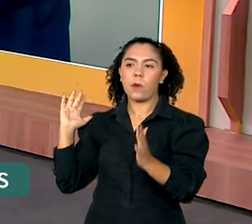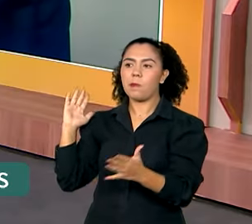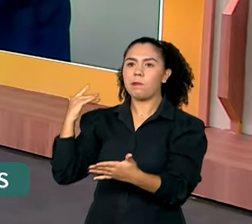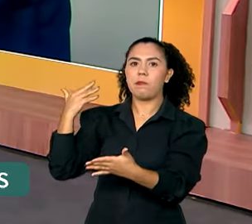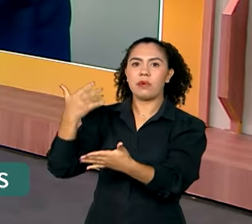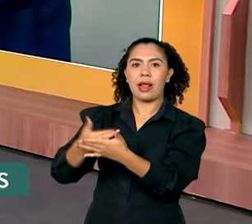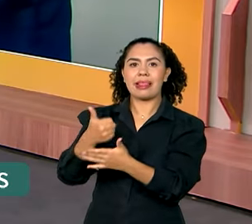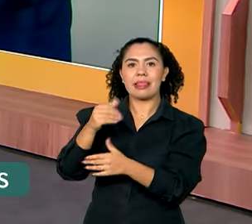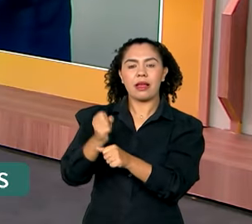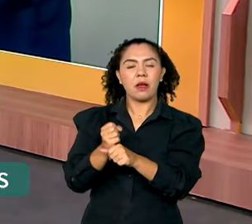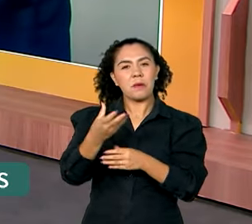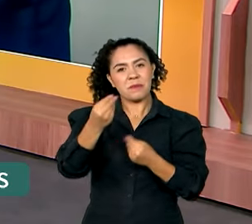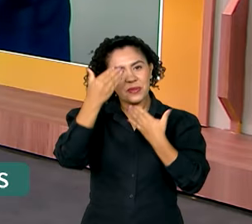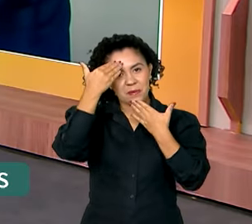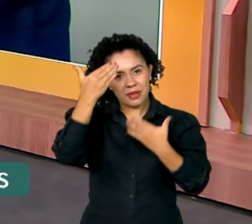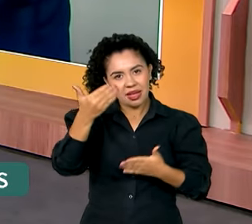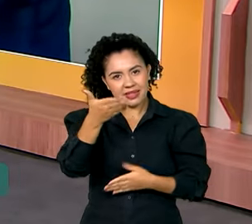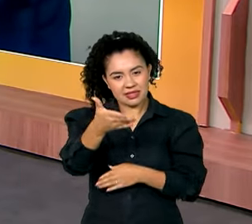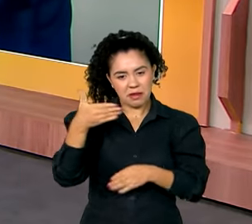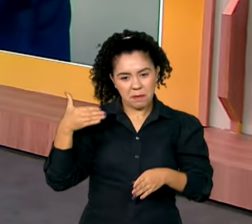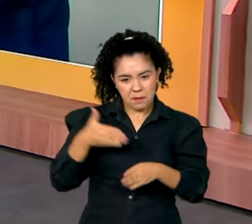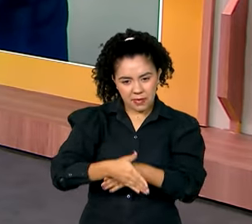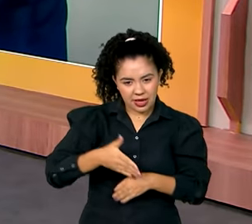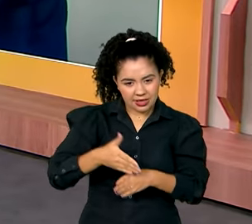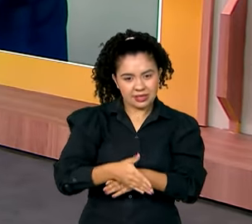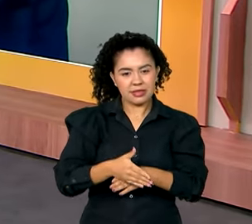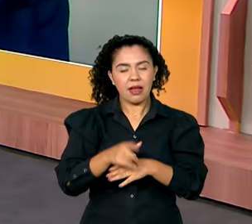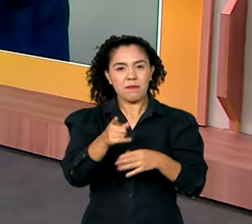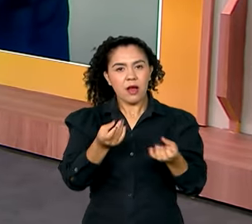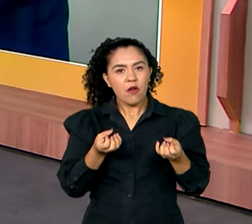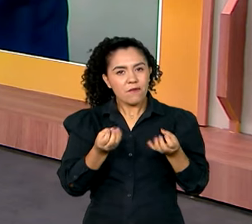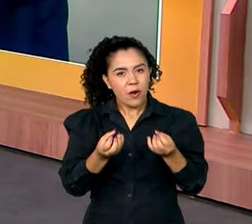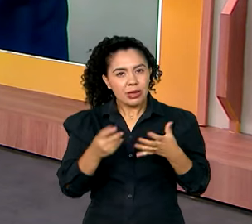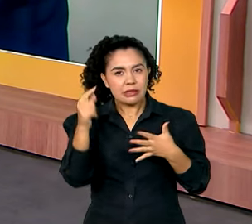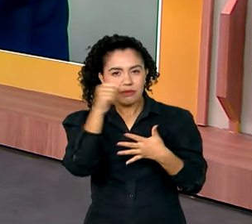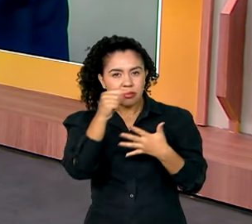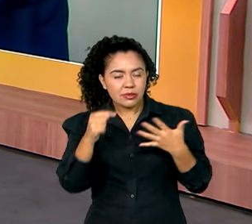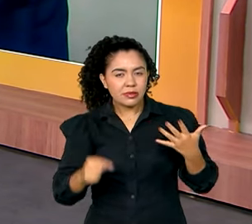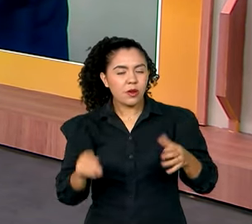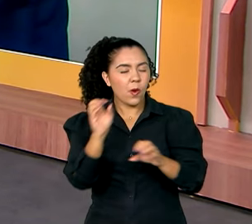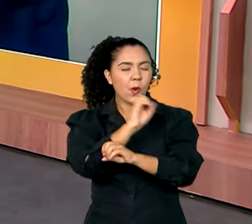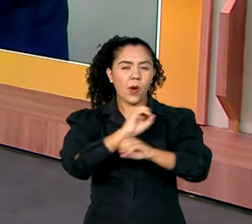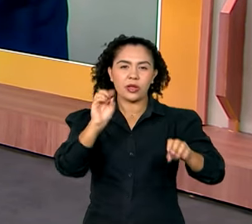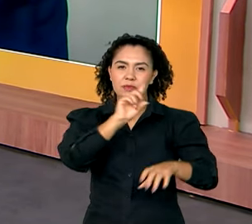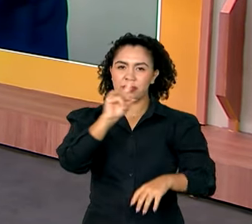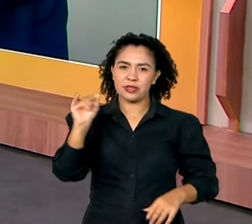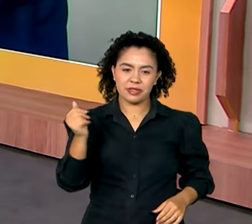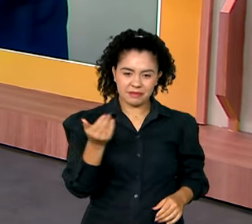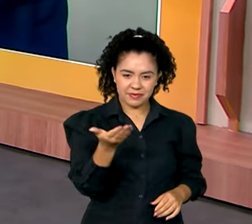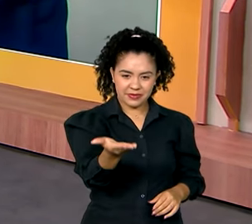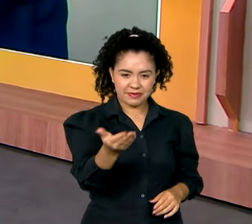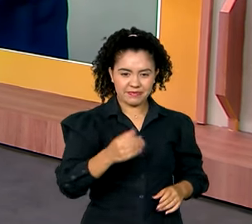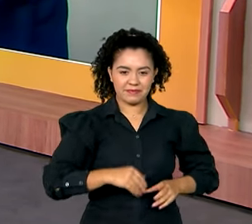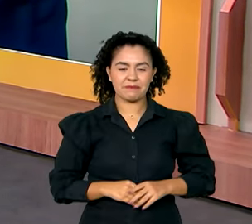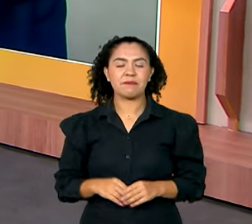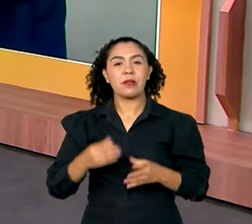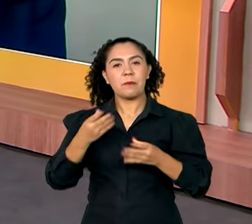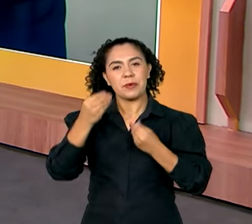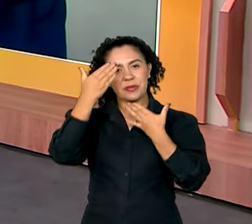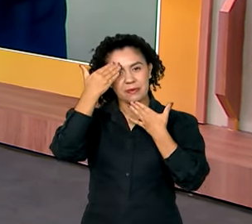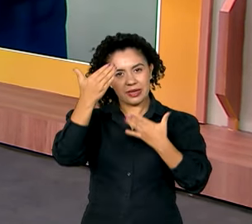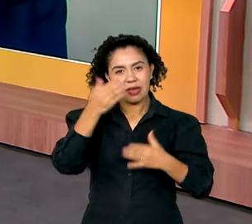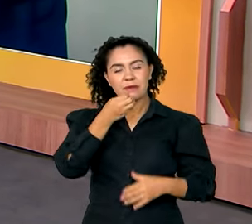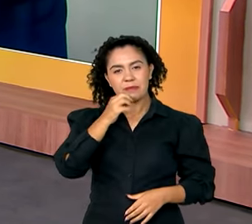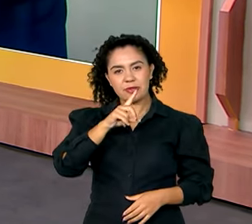Muito obrigada pela sua participação, pela sua entrevista, trazendo essas informações para a gente. Secretário, um ótimo dia para o senhor. Eu que agradeço, bom dia.